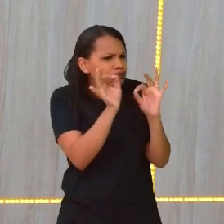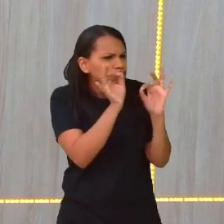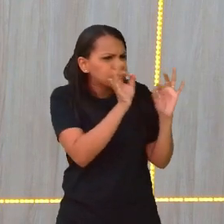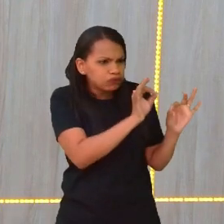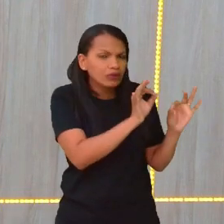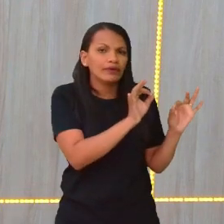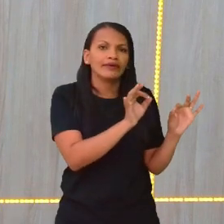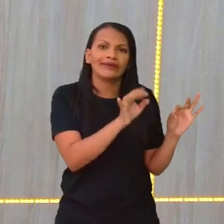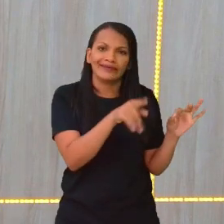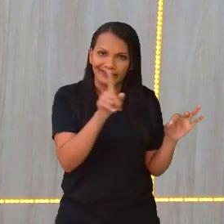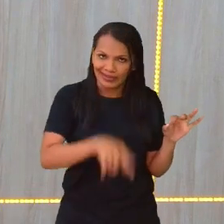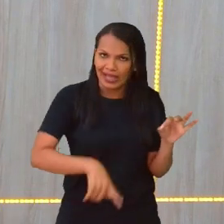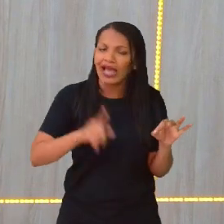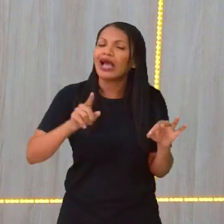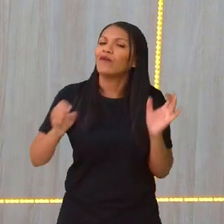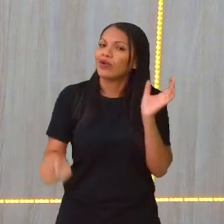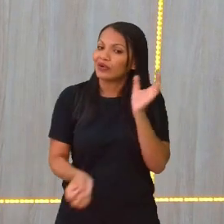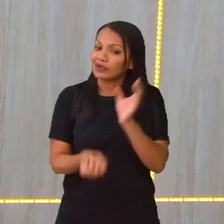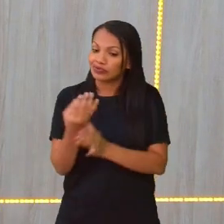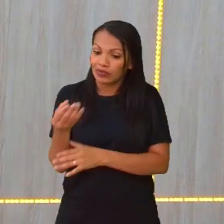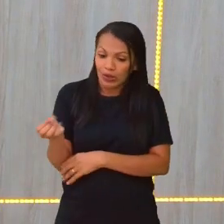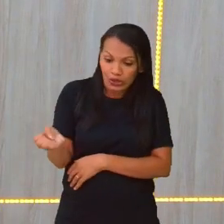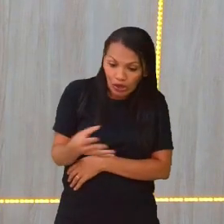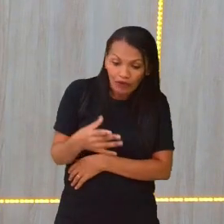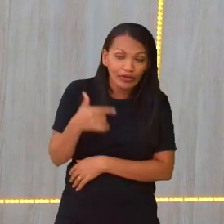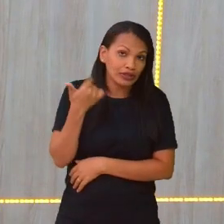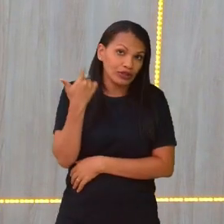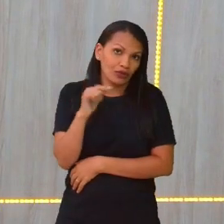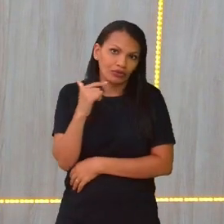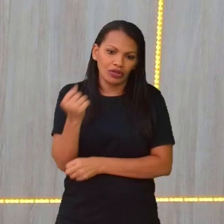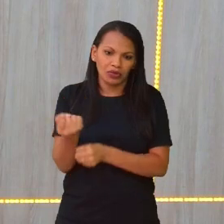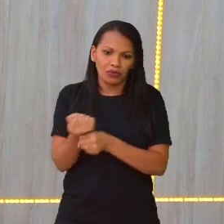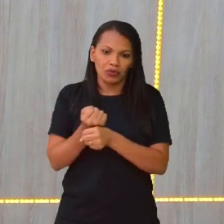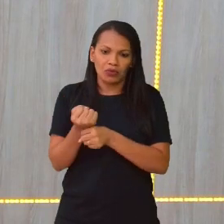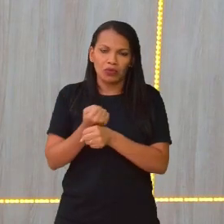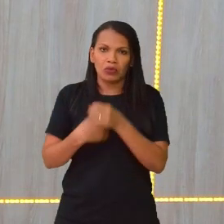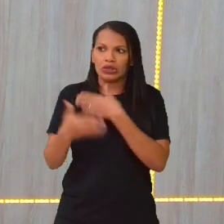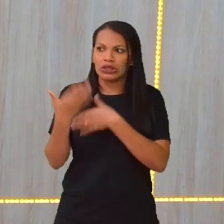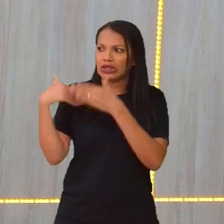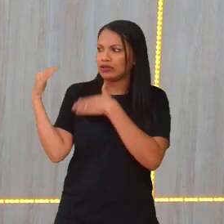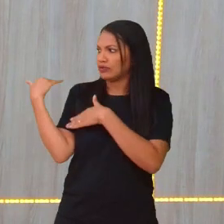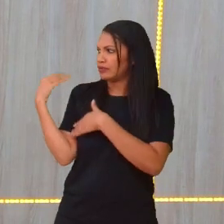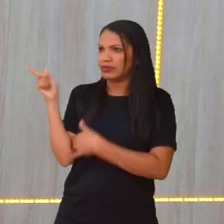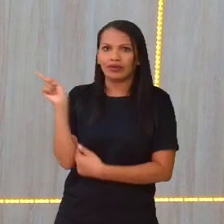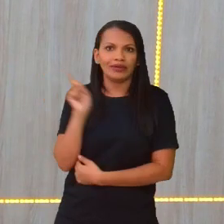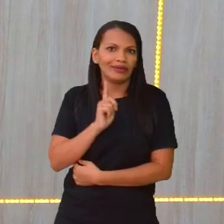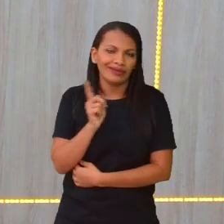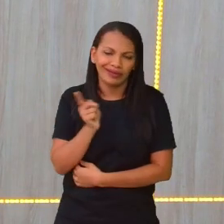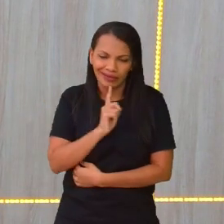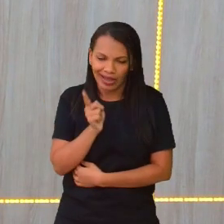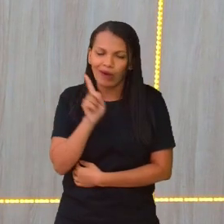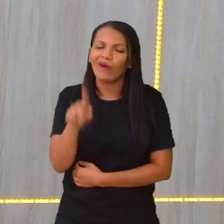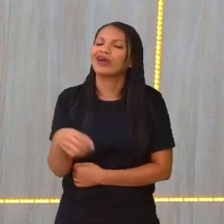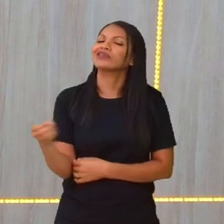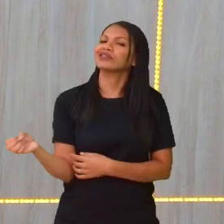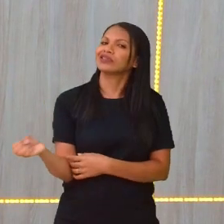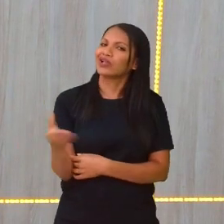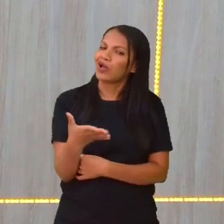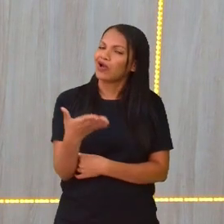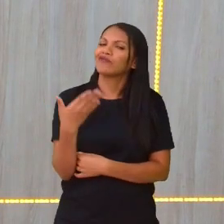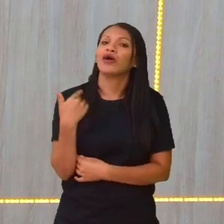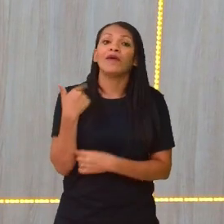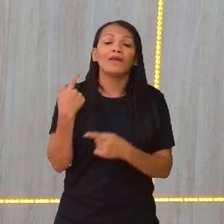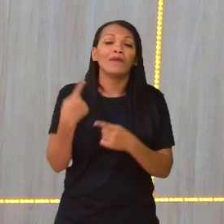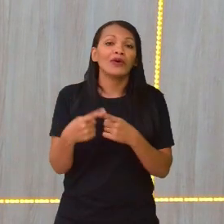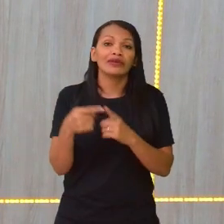é uma invenção relativamente nova. Ele não existe desde o começo do futebol lá, desde a primeira Copa do Mundo, não. Porque a